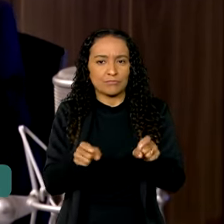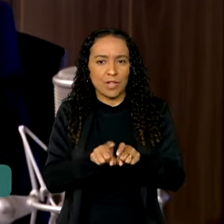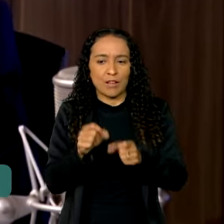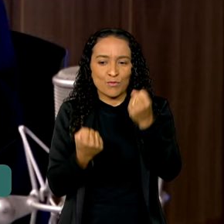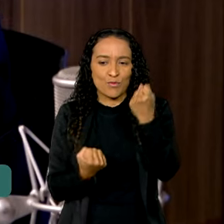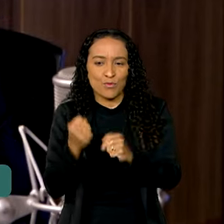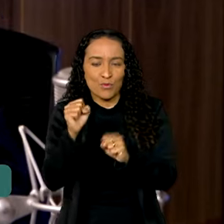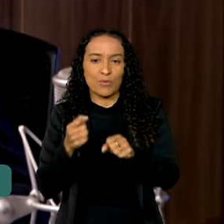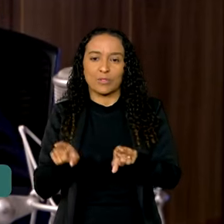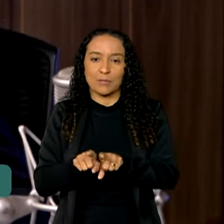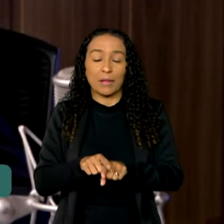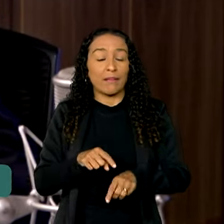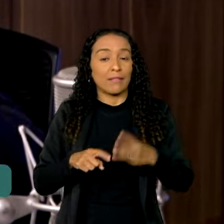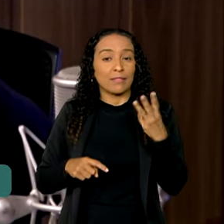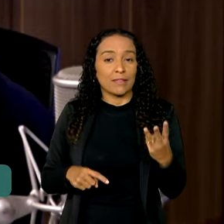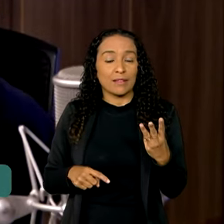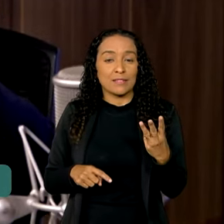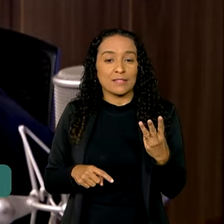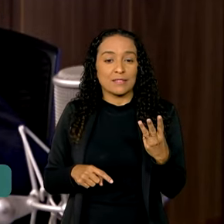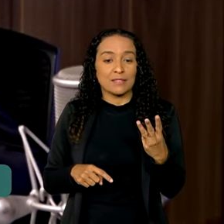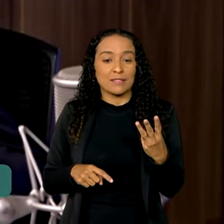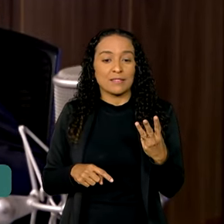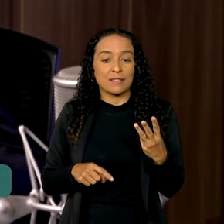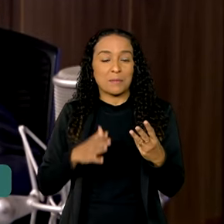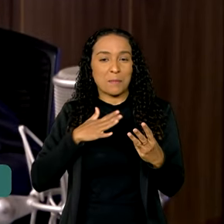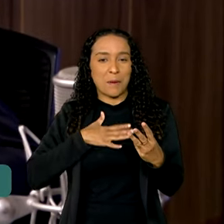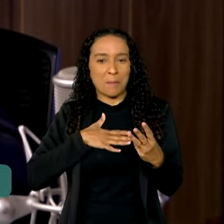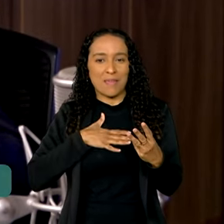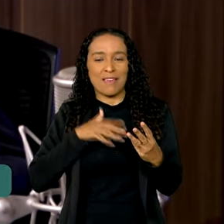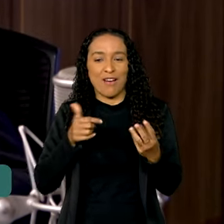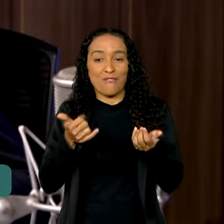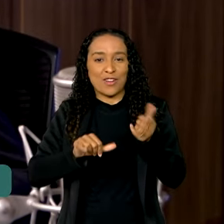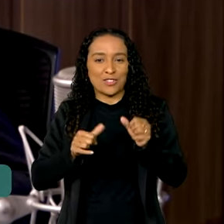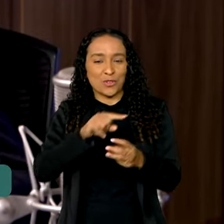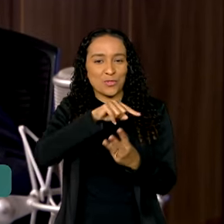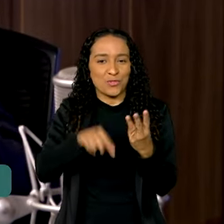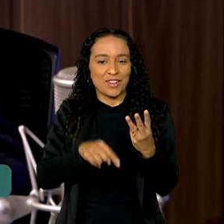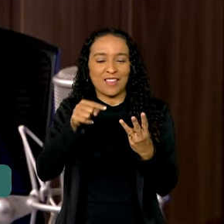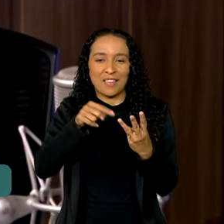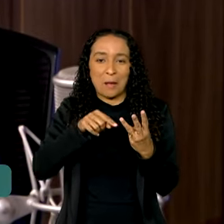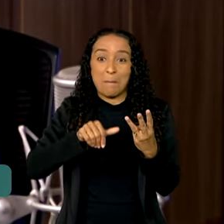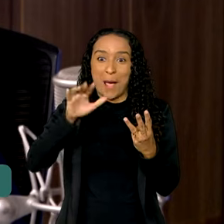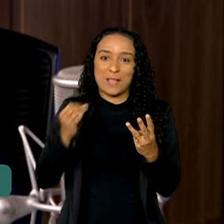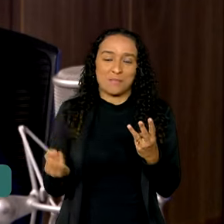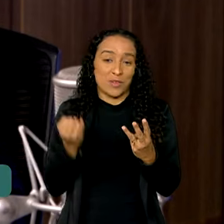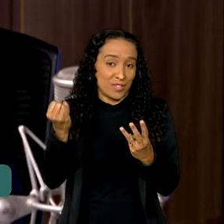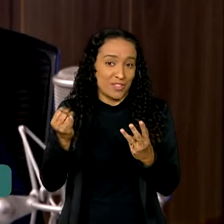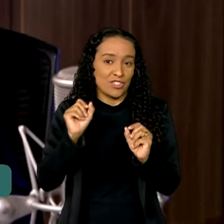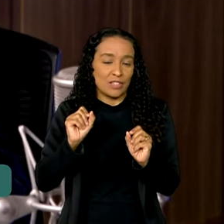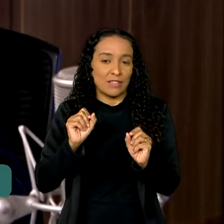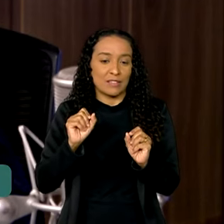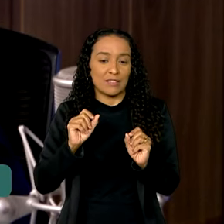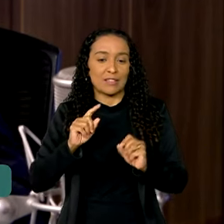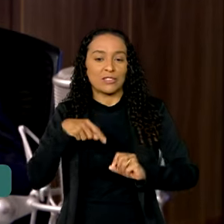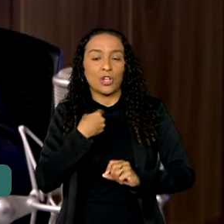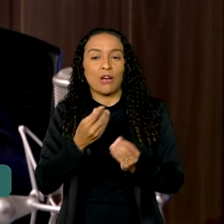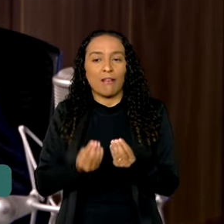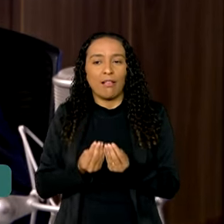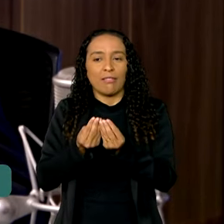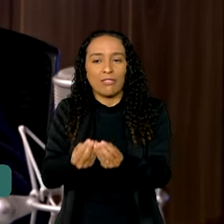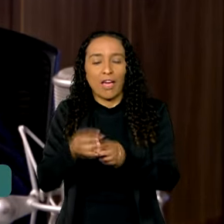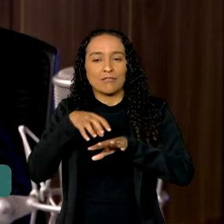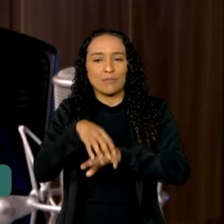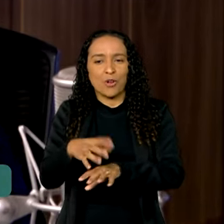indústria da metalurgia. E três, que para a minha avaliação desses três, acho que é o mais importante. Que a gente dá um